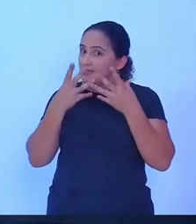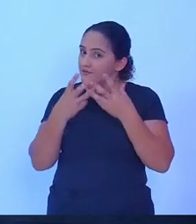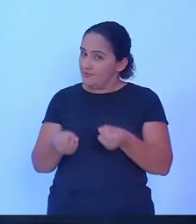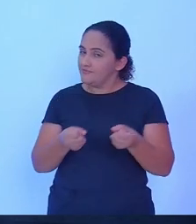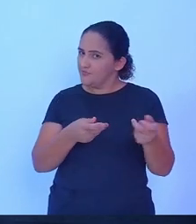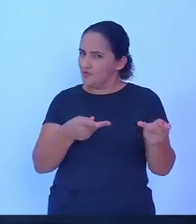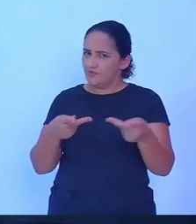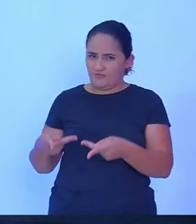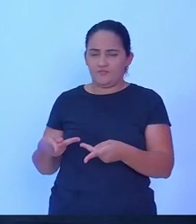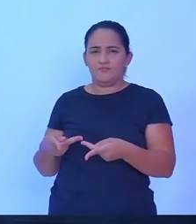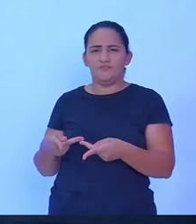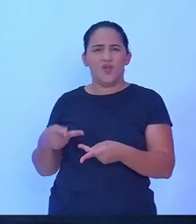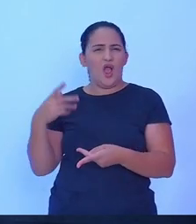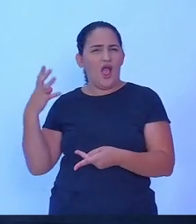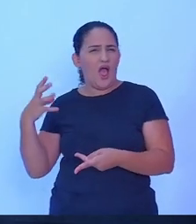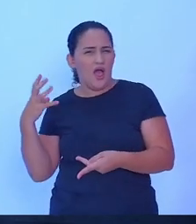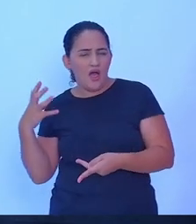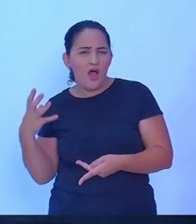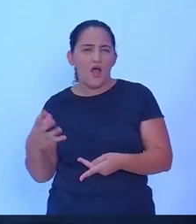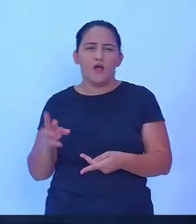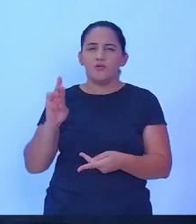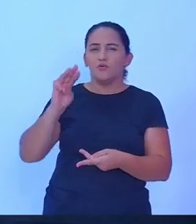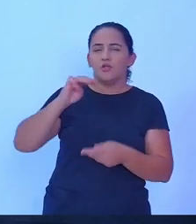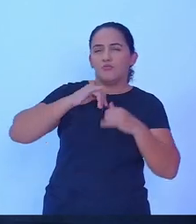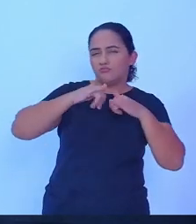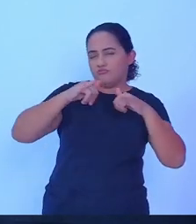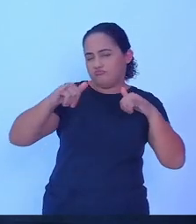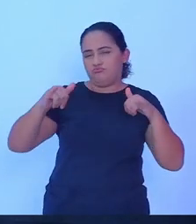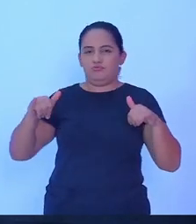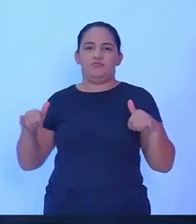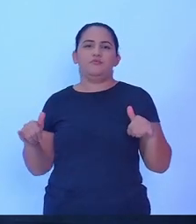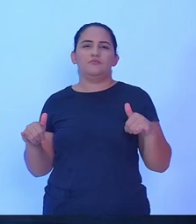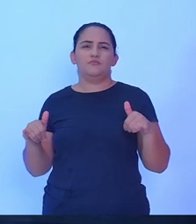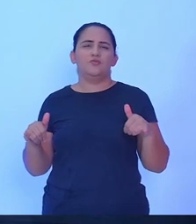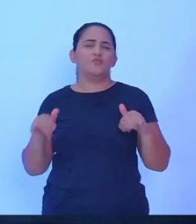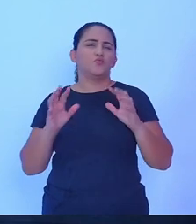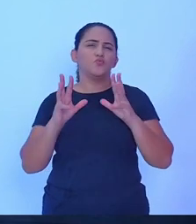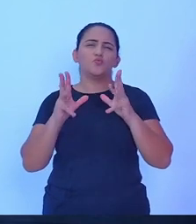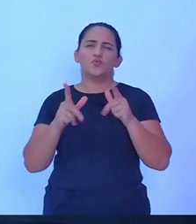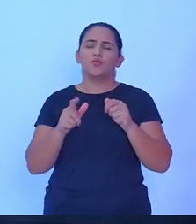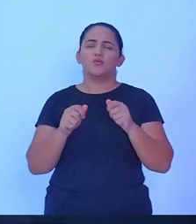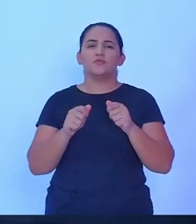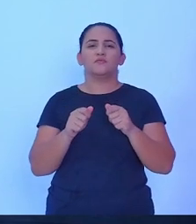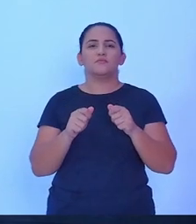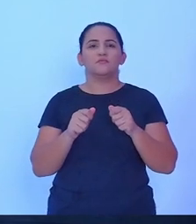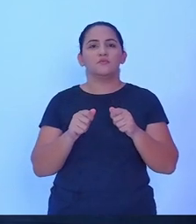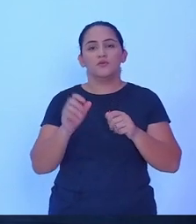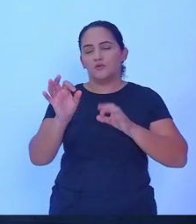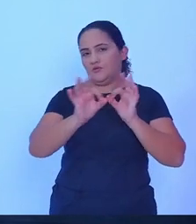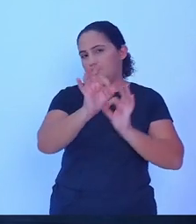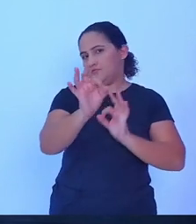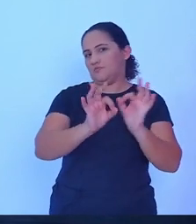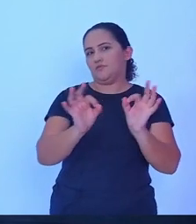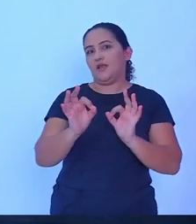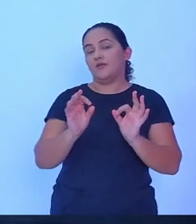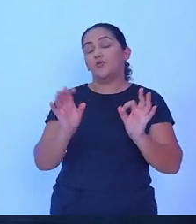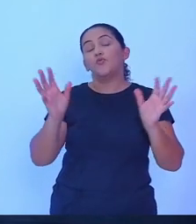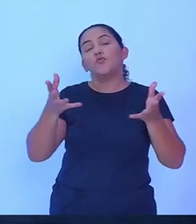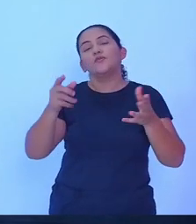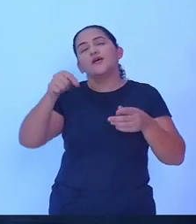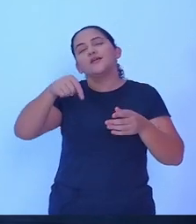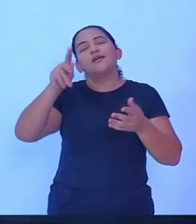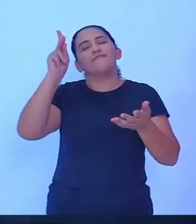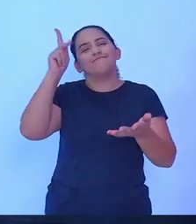Rádio Rolim, do Rolim Notícia, de todos que fazem, que fizeram com que esse debate hoje se tornasse realidade.